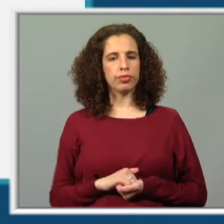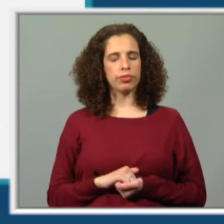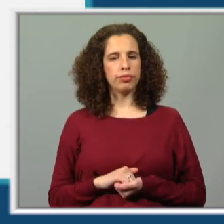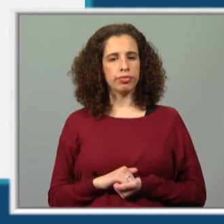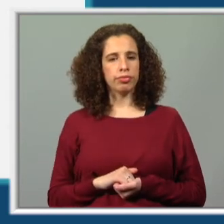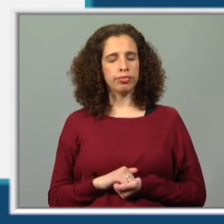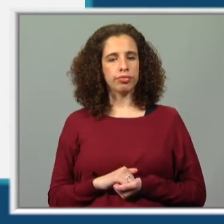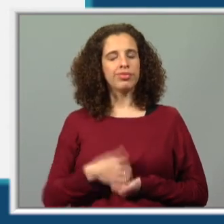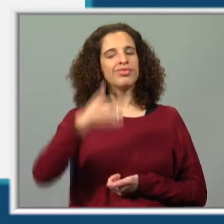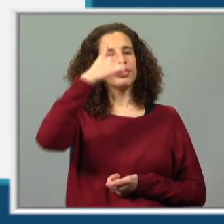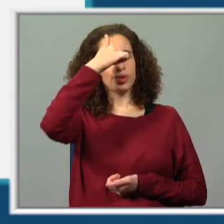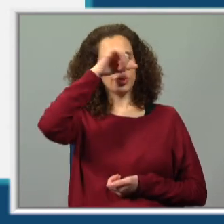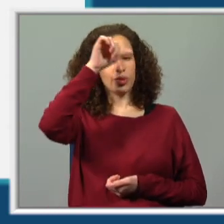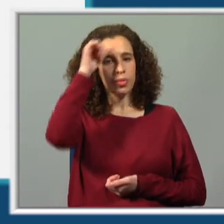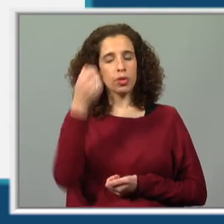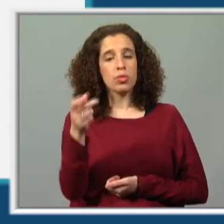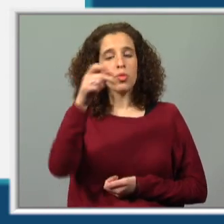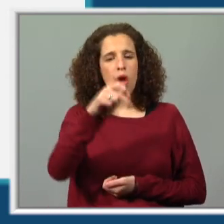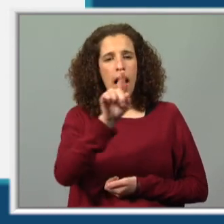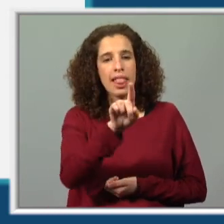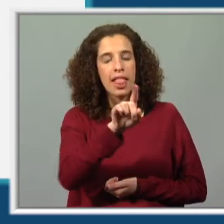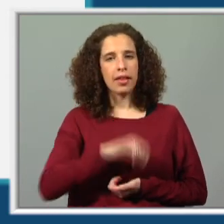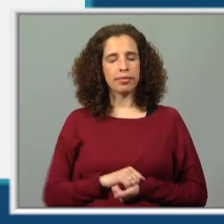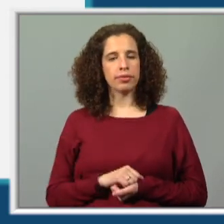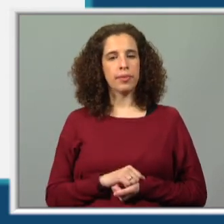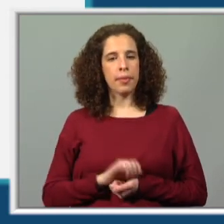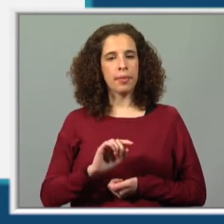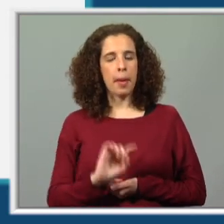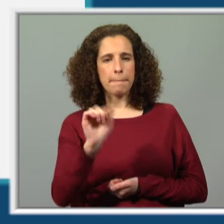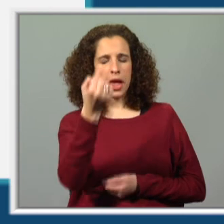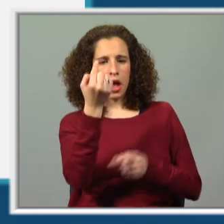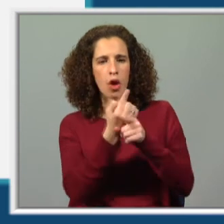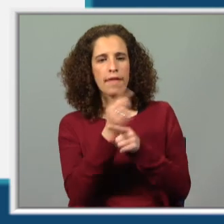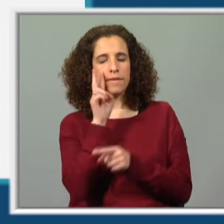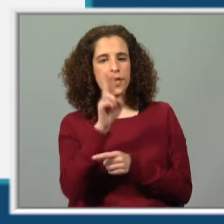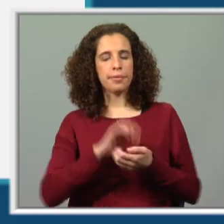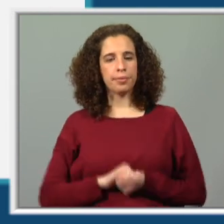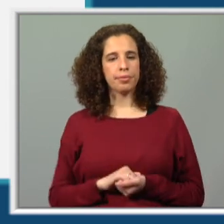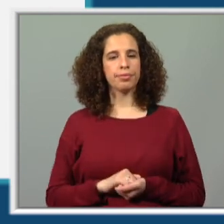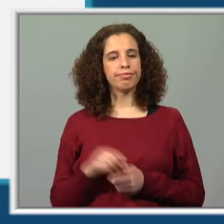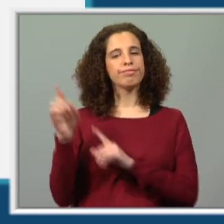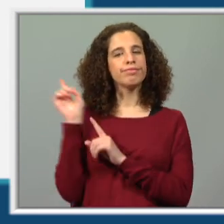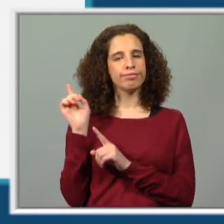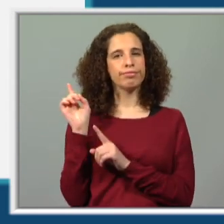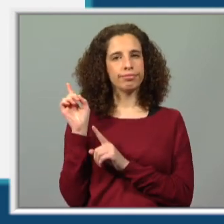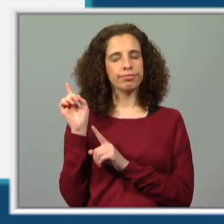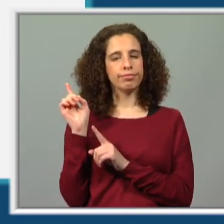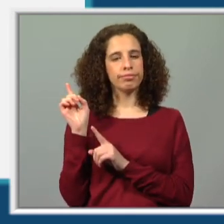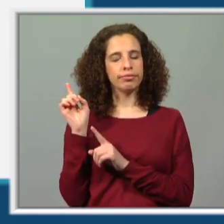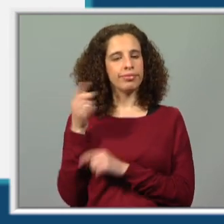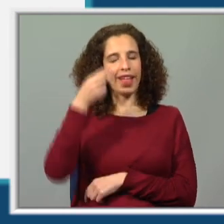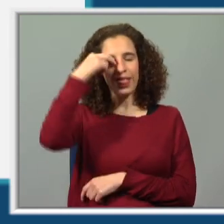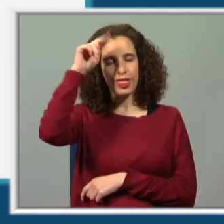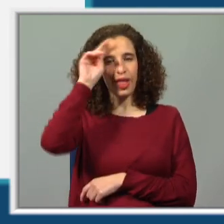Num? Num domingo. E encontrava-me logo, aliás, foi logo a primeira coisa que nós vimos. Aqui está ele, não nos